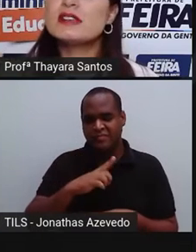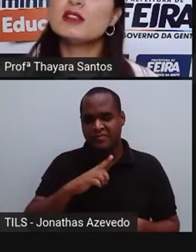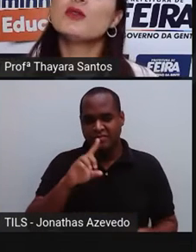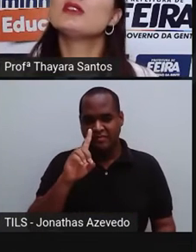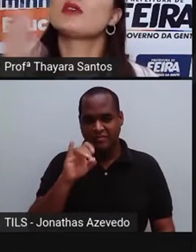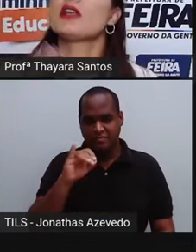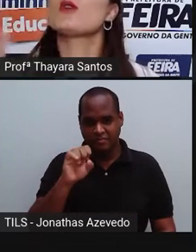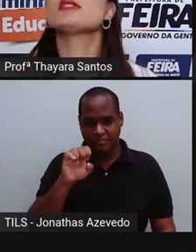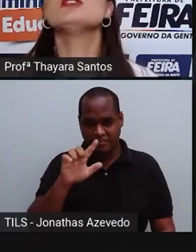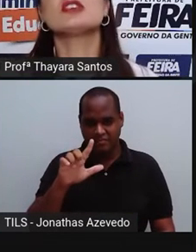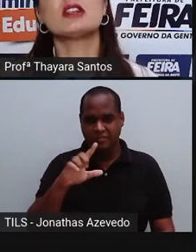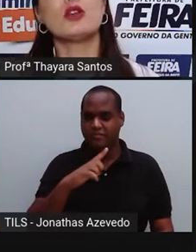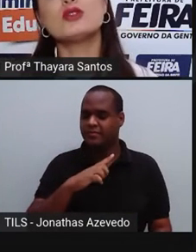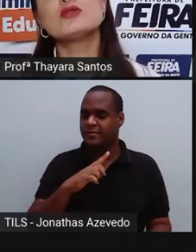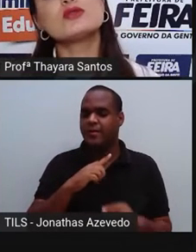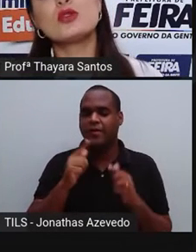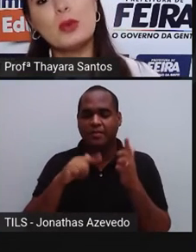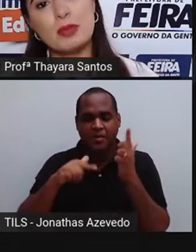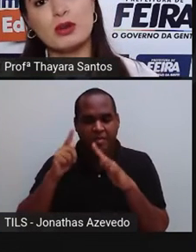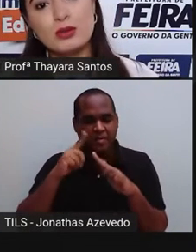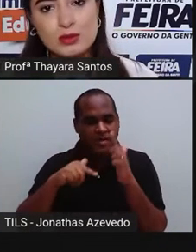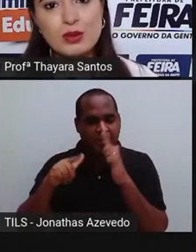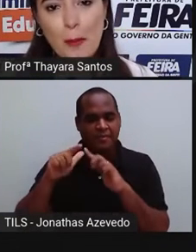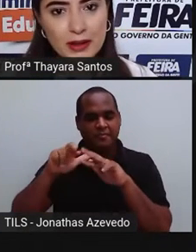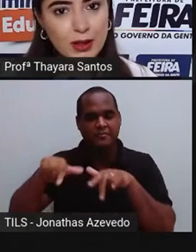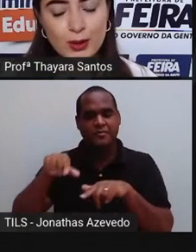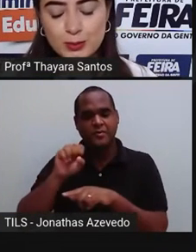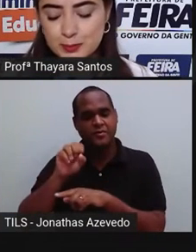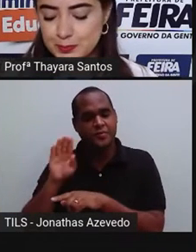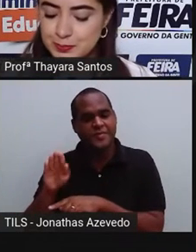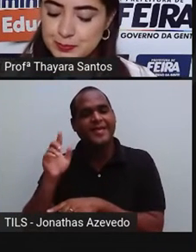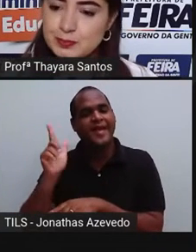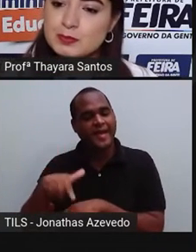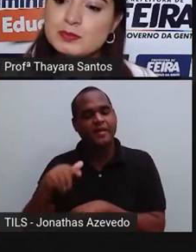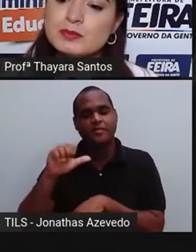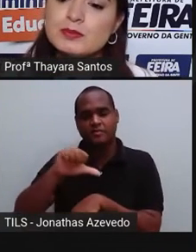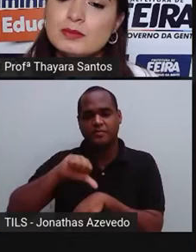vai fazendo isso até conseguir tirar todos os subprodutos do petróleo.